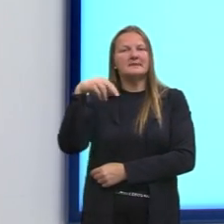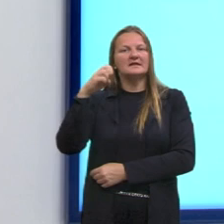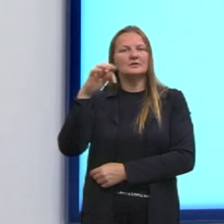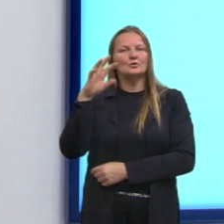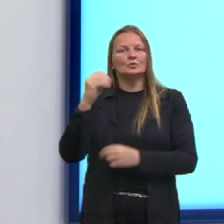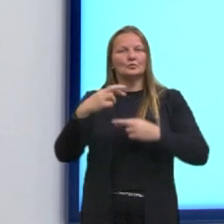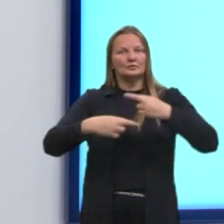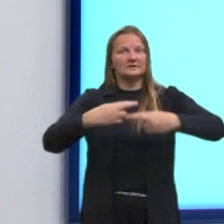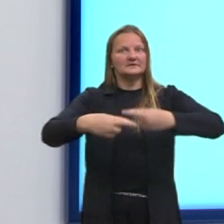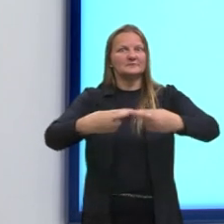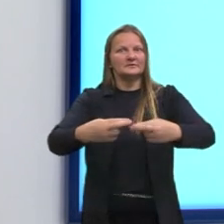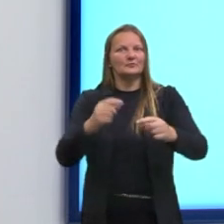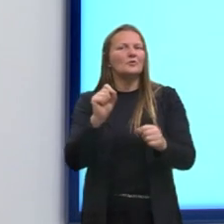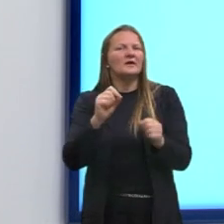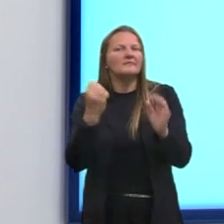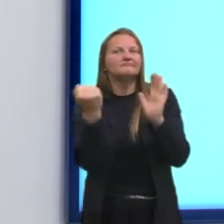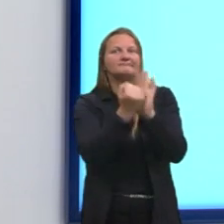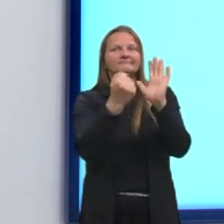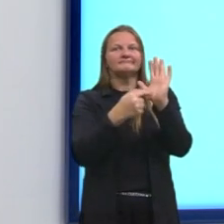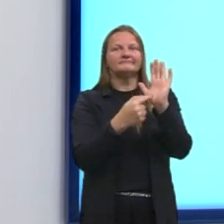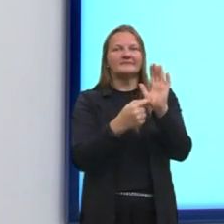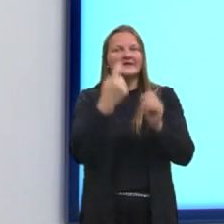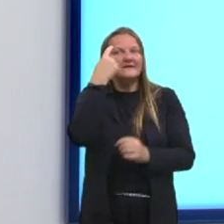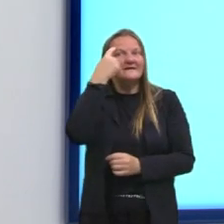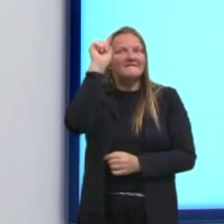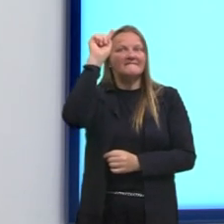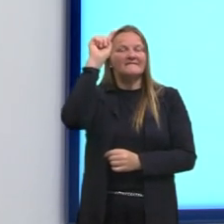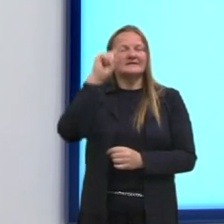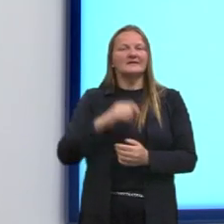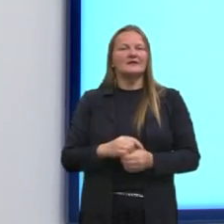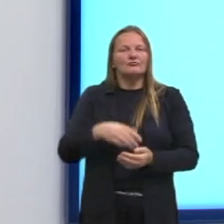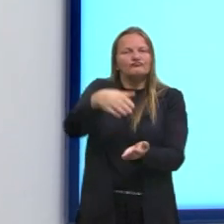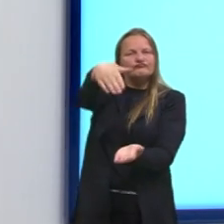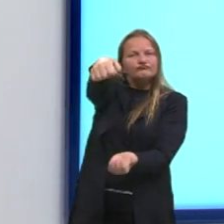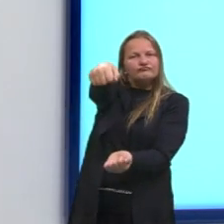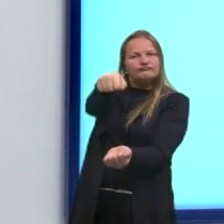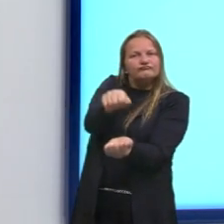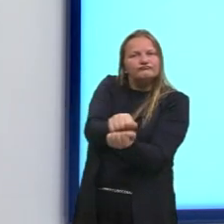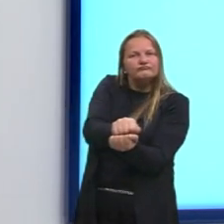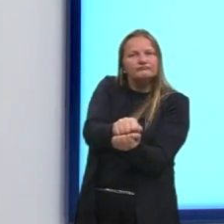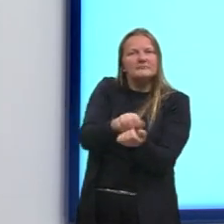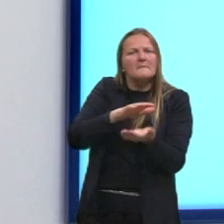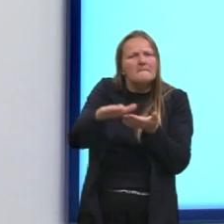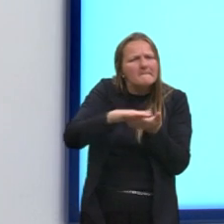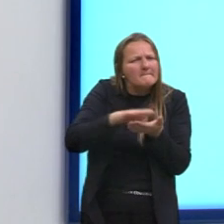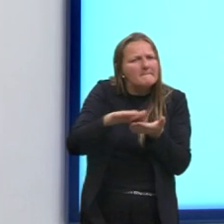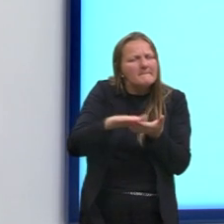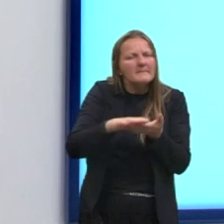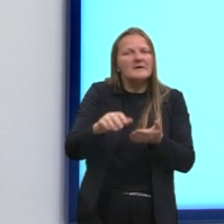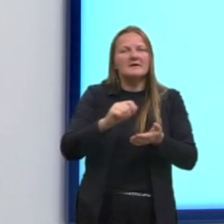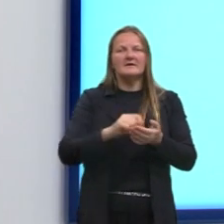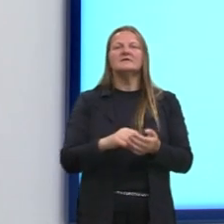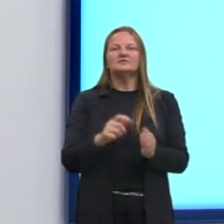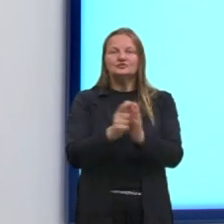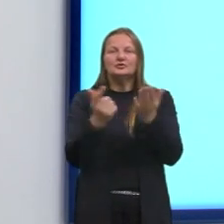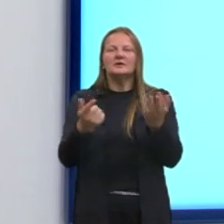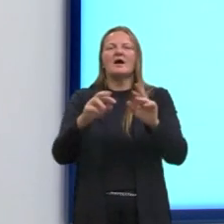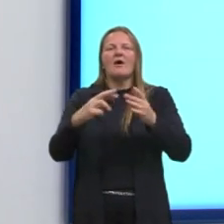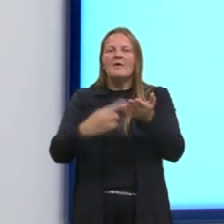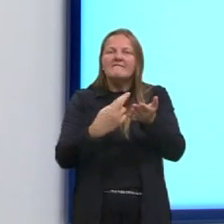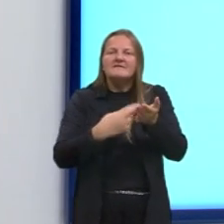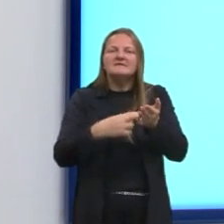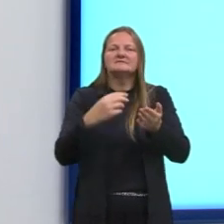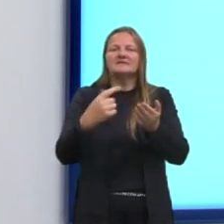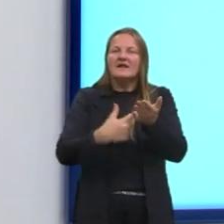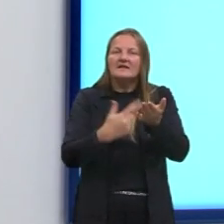adventos desse período. A invenção da prensa, ou seja, a imprensa começa a circular